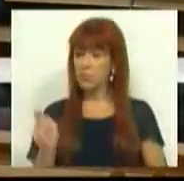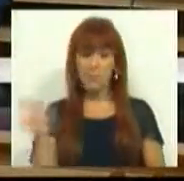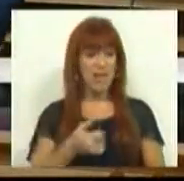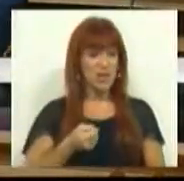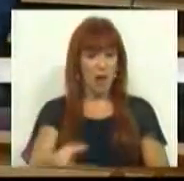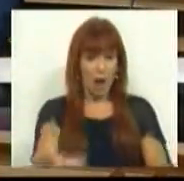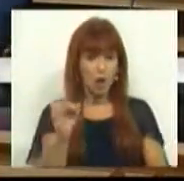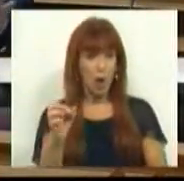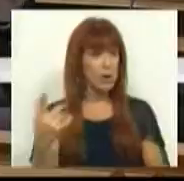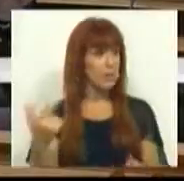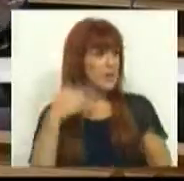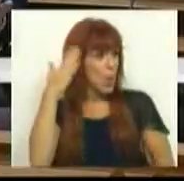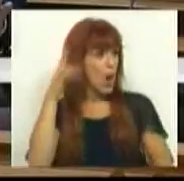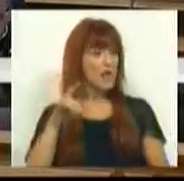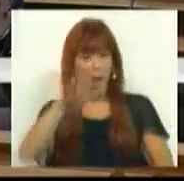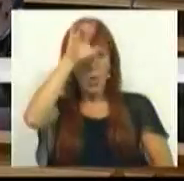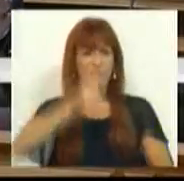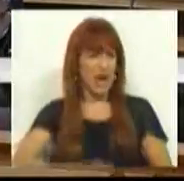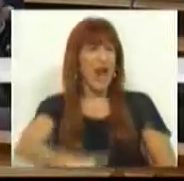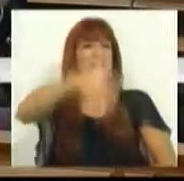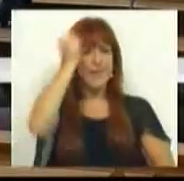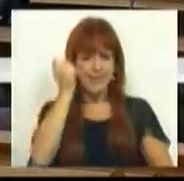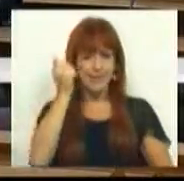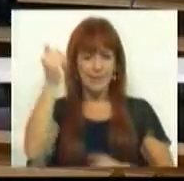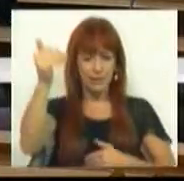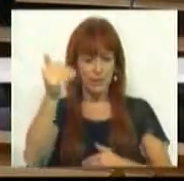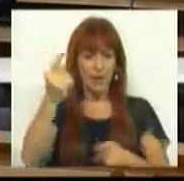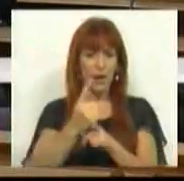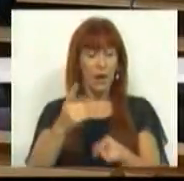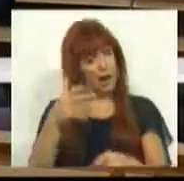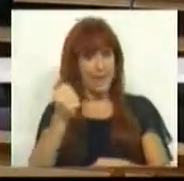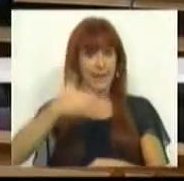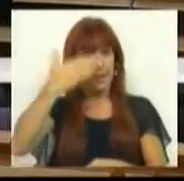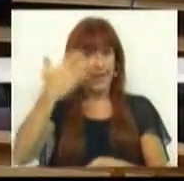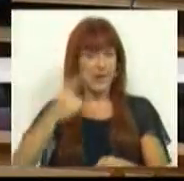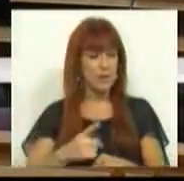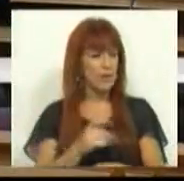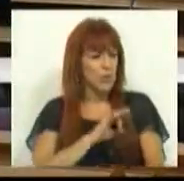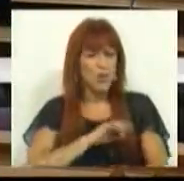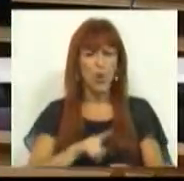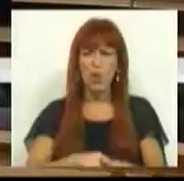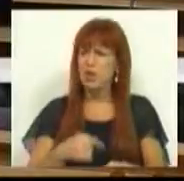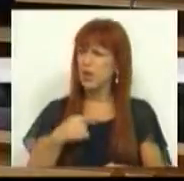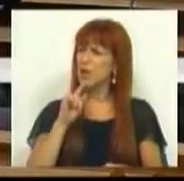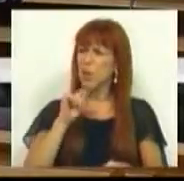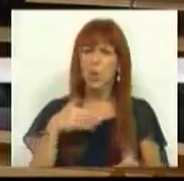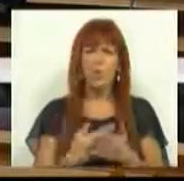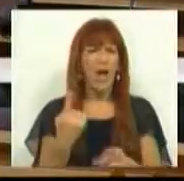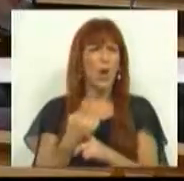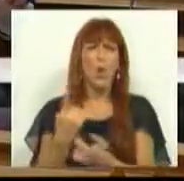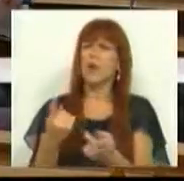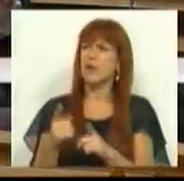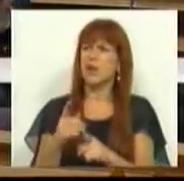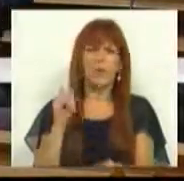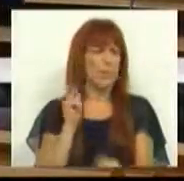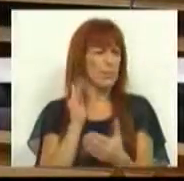meses, mas de facto parece estar a governar há 15. É que os senhores, há 15 dias, é que os senhores vão se chamar coisas...